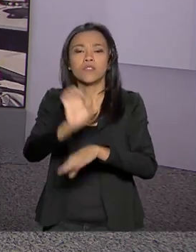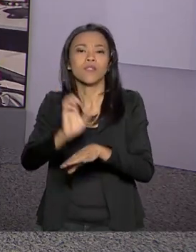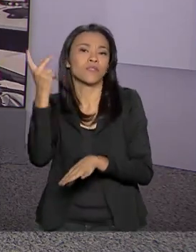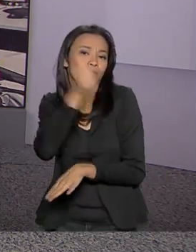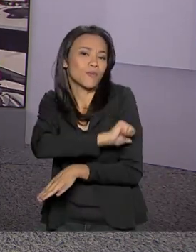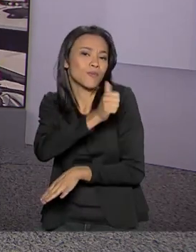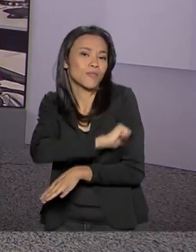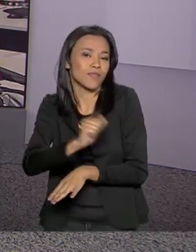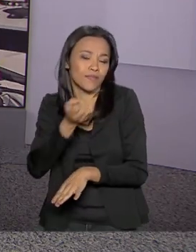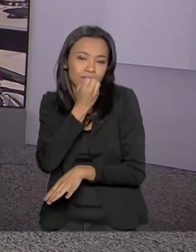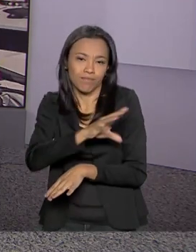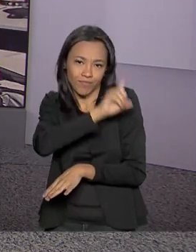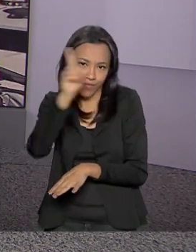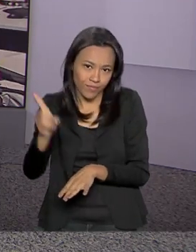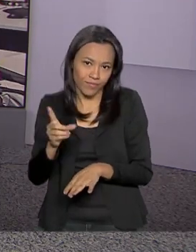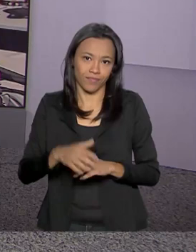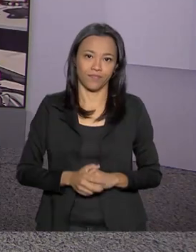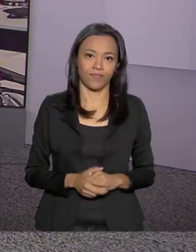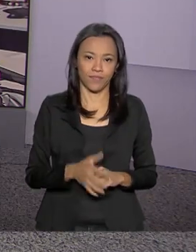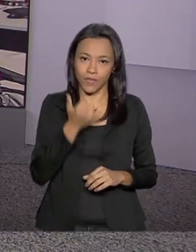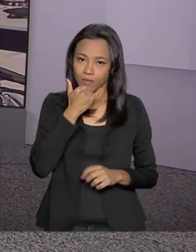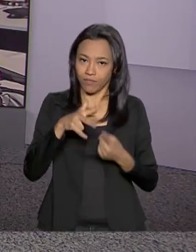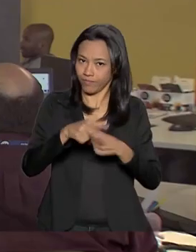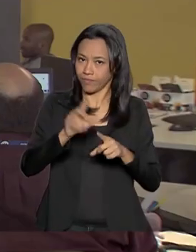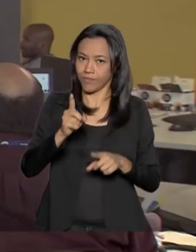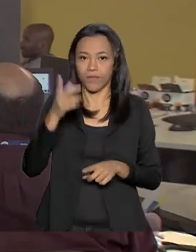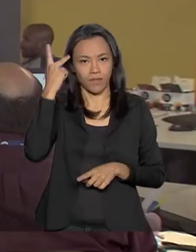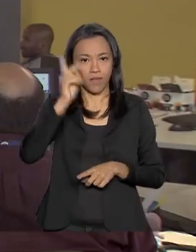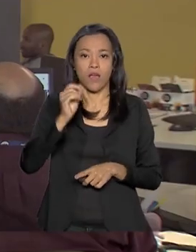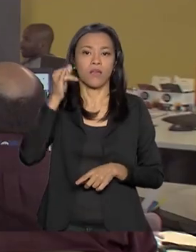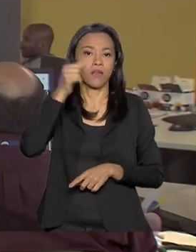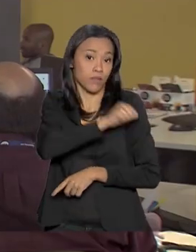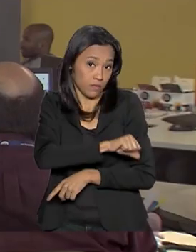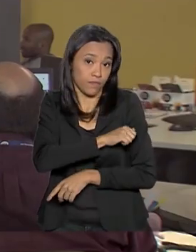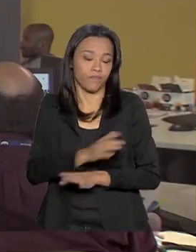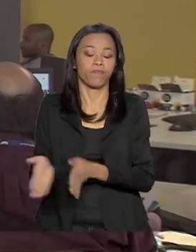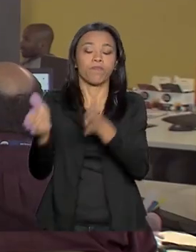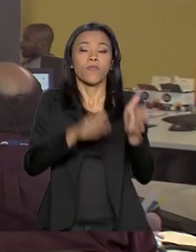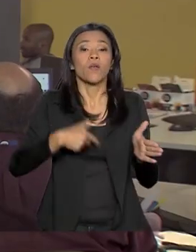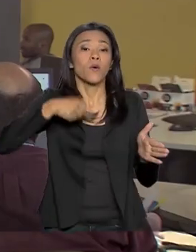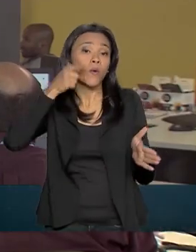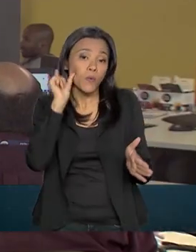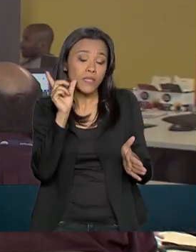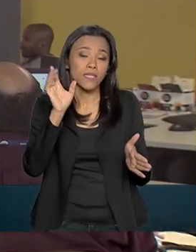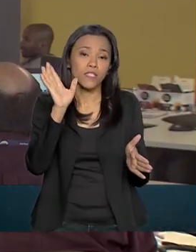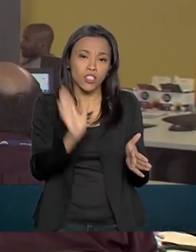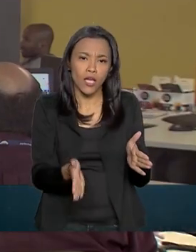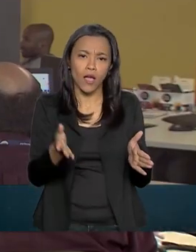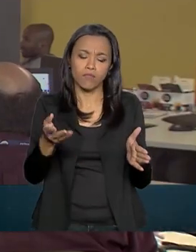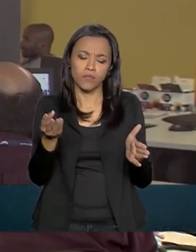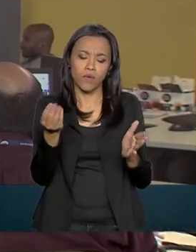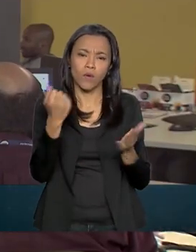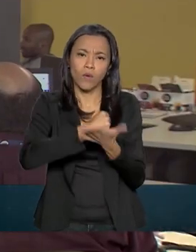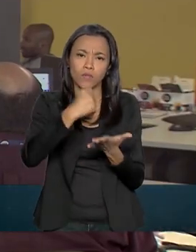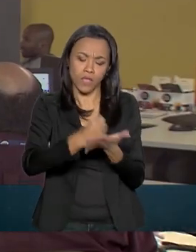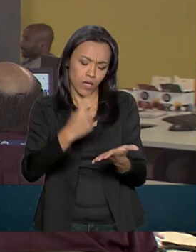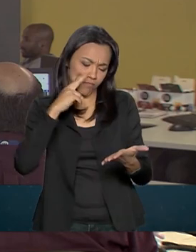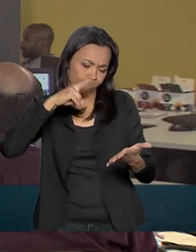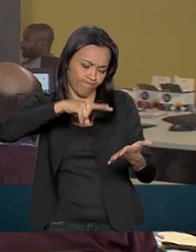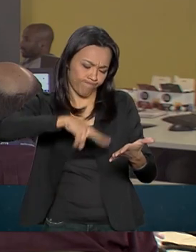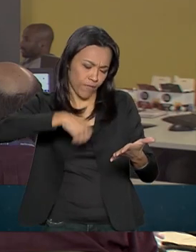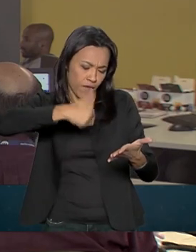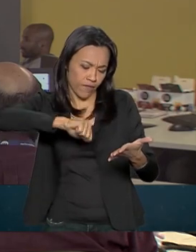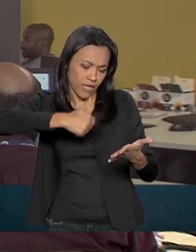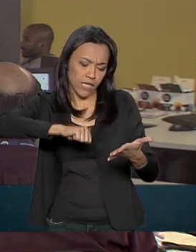você. Oi, Carla, bom dia para você, bom dia a todos. Ontem, os ministros entregaram os estudos da revisão do contrato e do leilão do